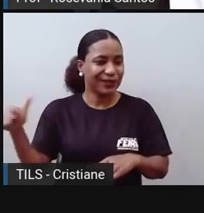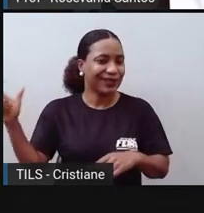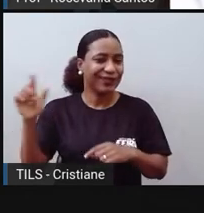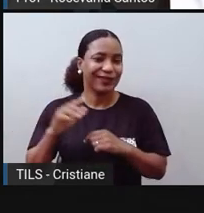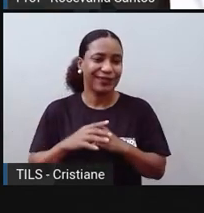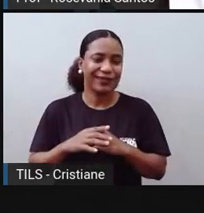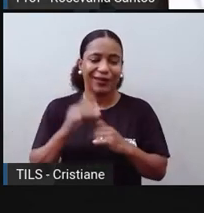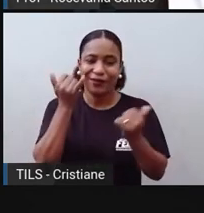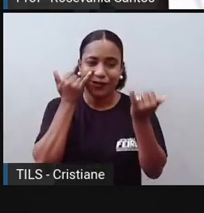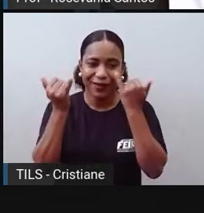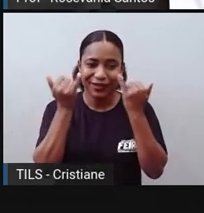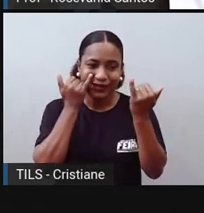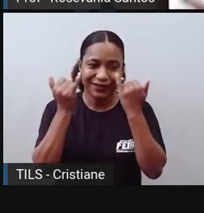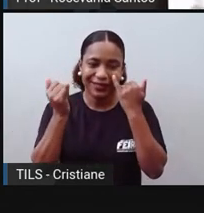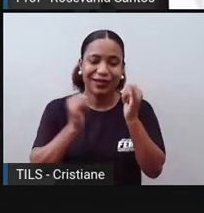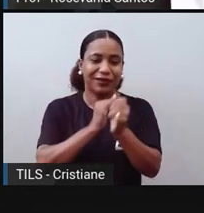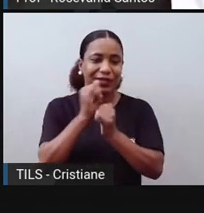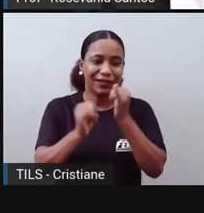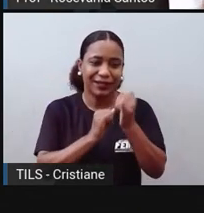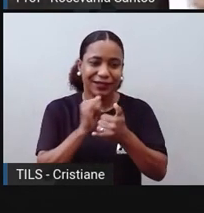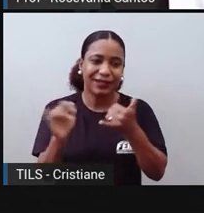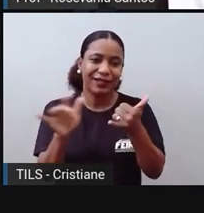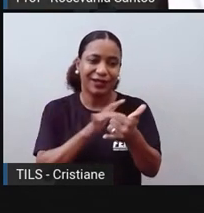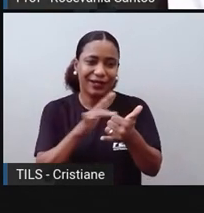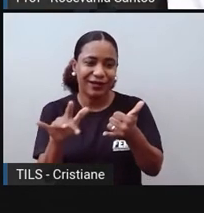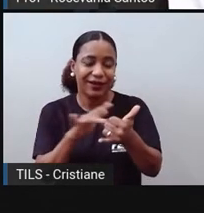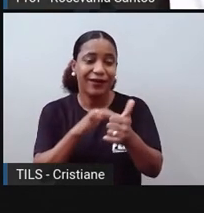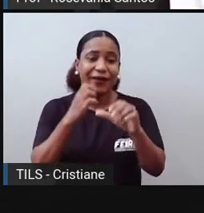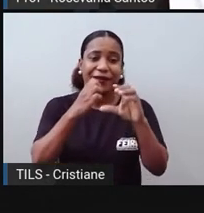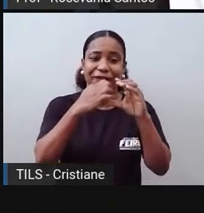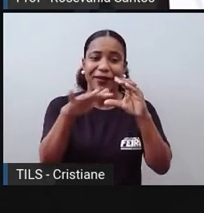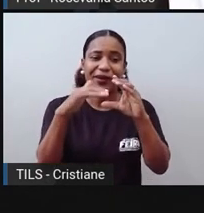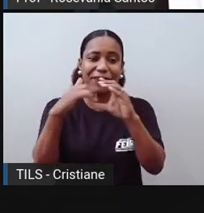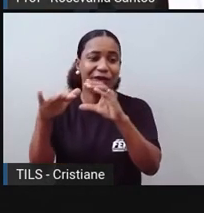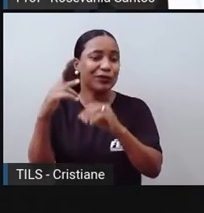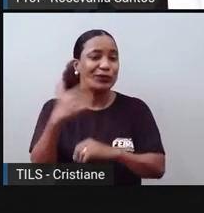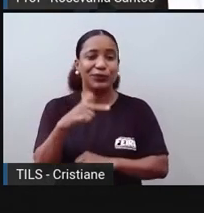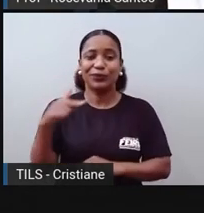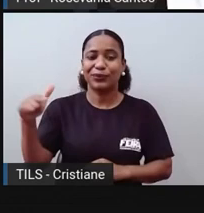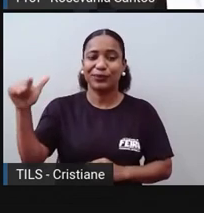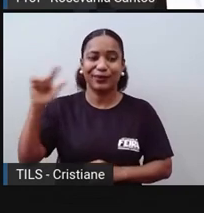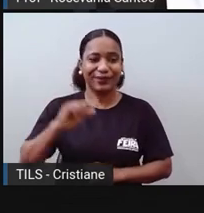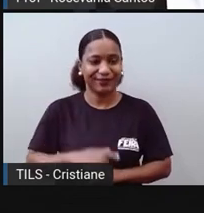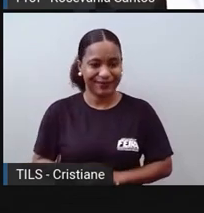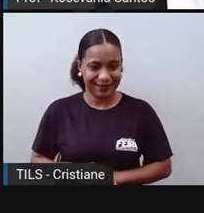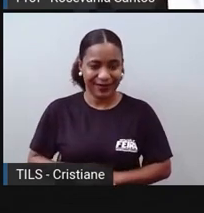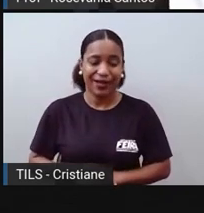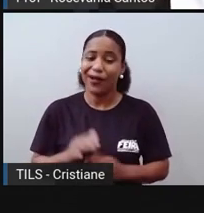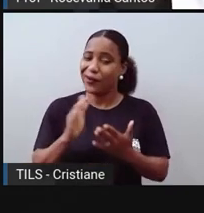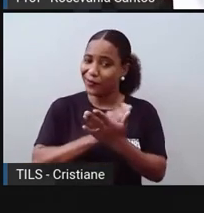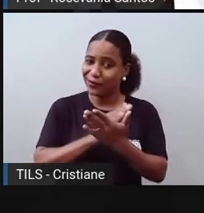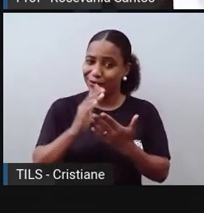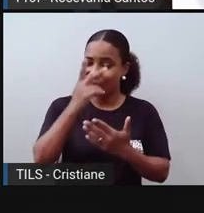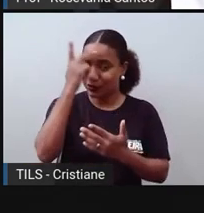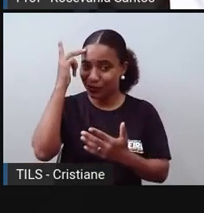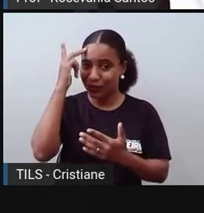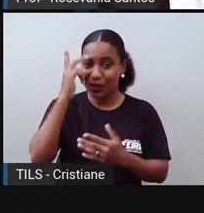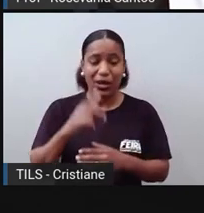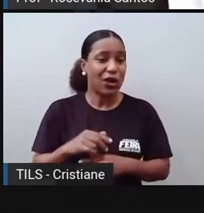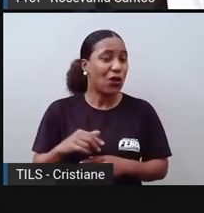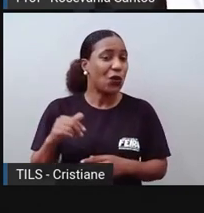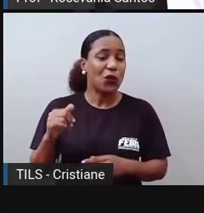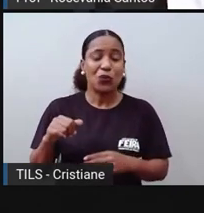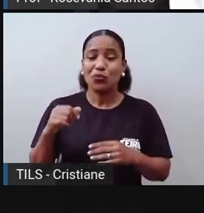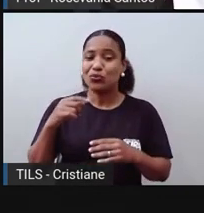assim, nada, nenhum celular, nenhum e-mail, nada. Então, tem gente ainda desse jeito e tem também